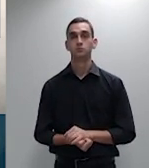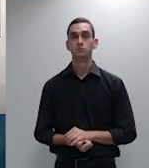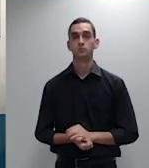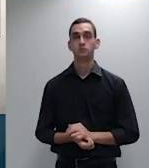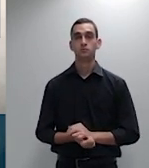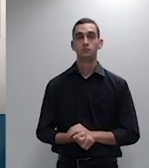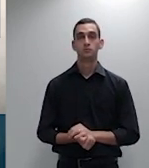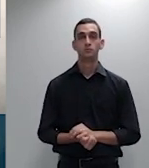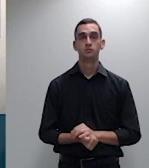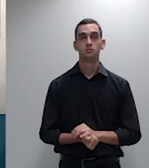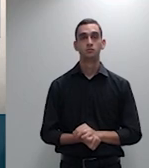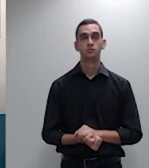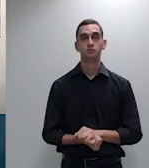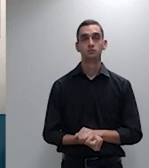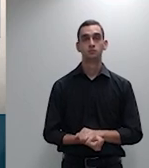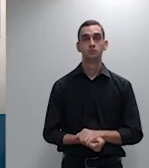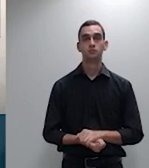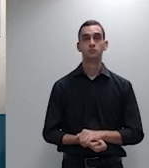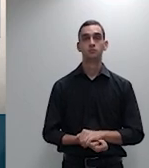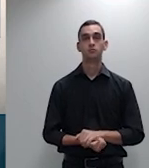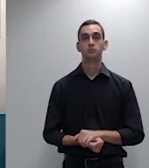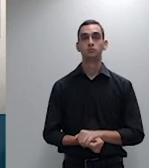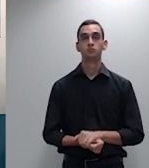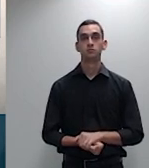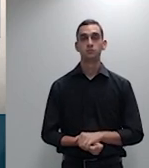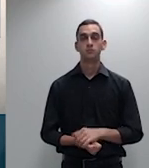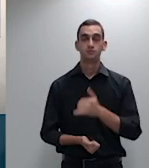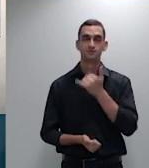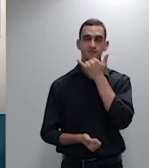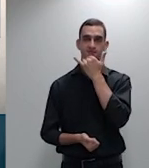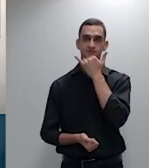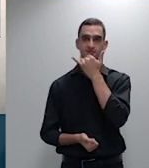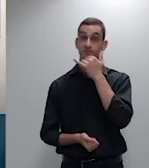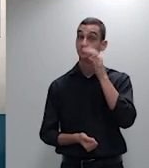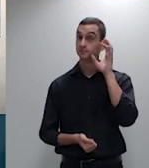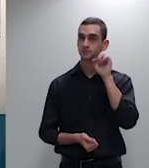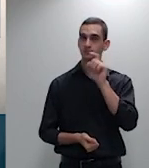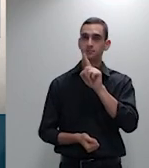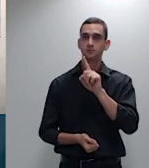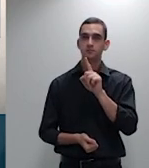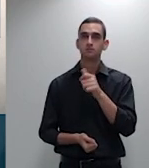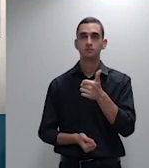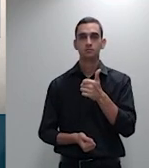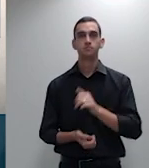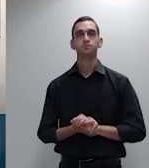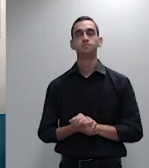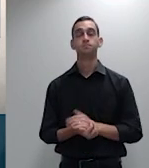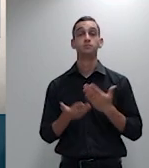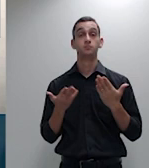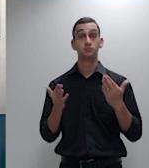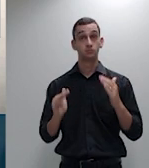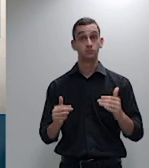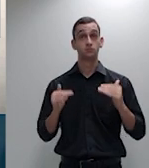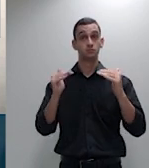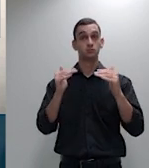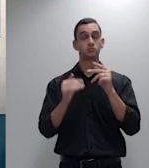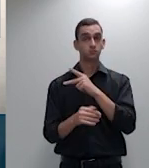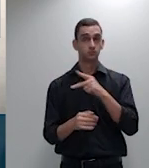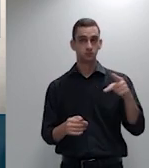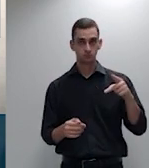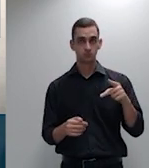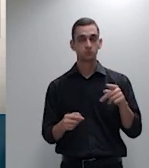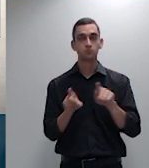vossa excelência está sem aula desculpa excelentíssimo presidente na pessoa do qual cumprimento todos os ministros